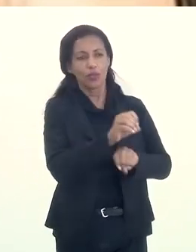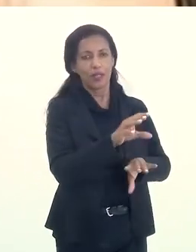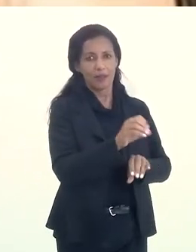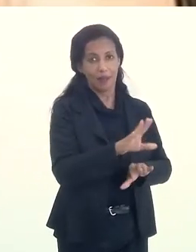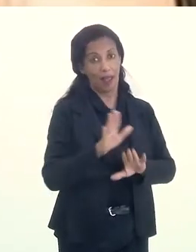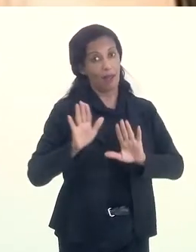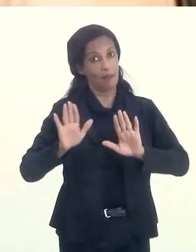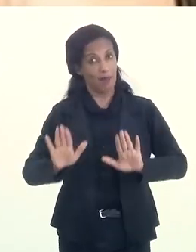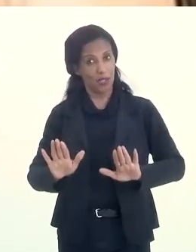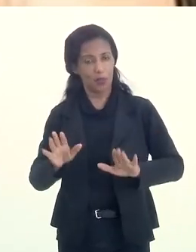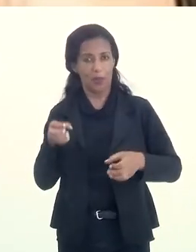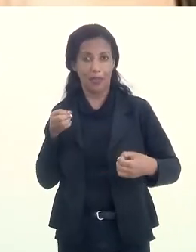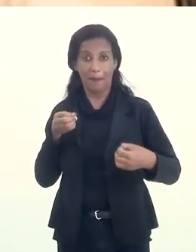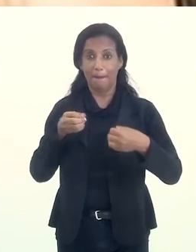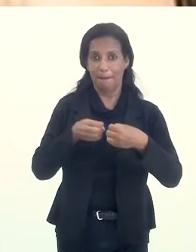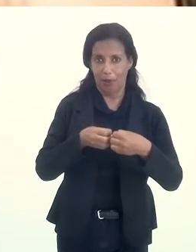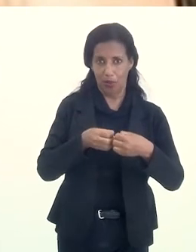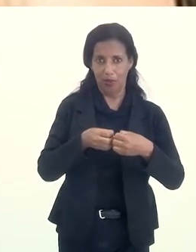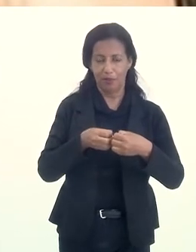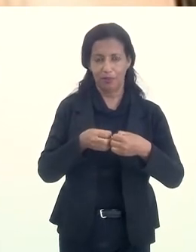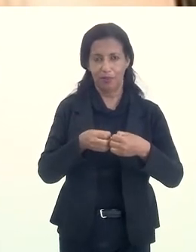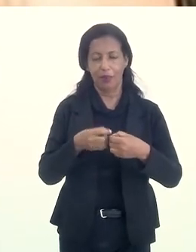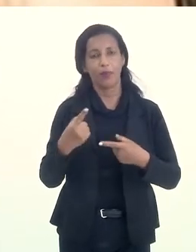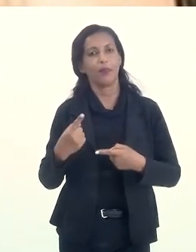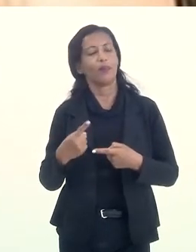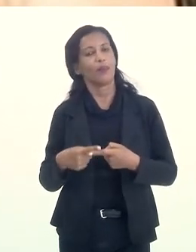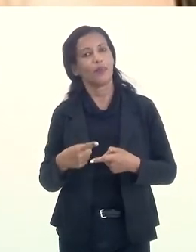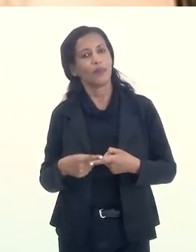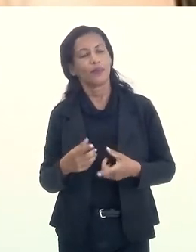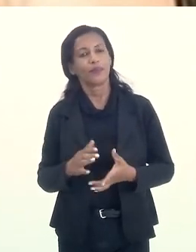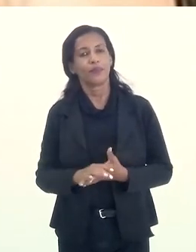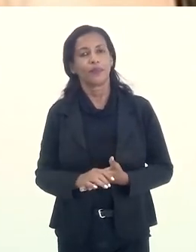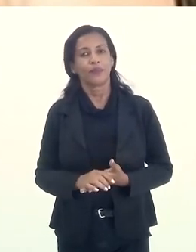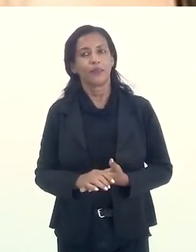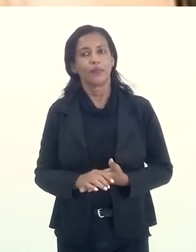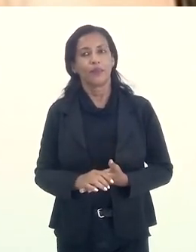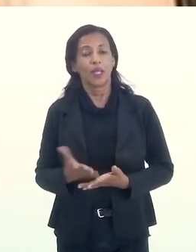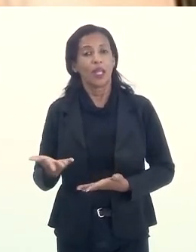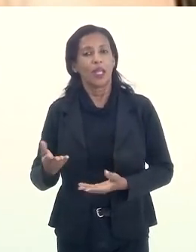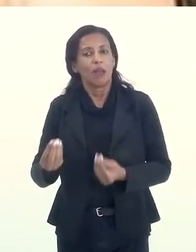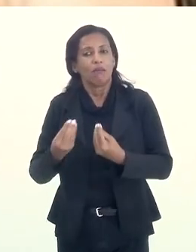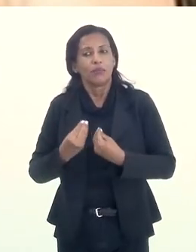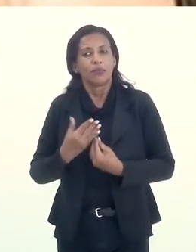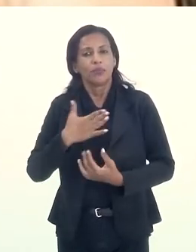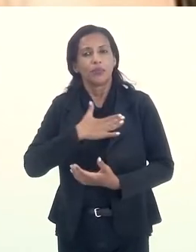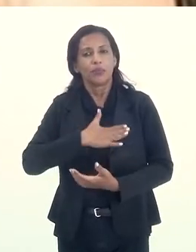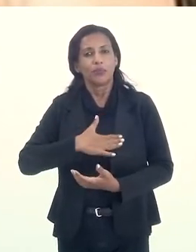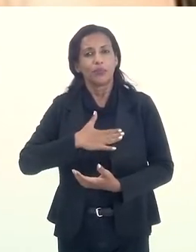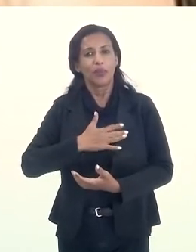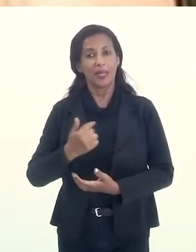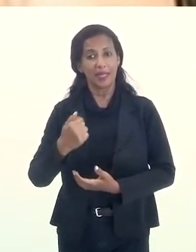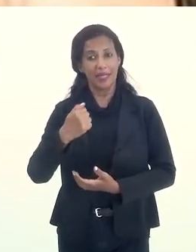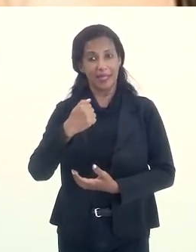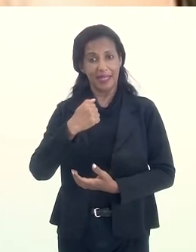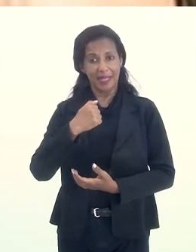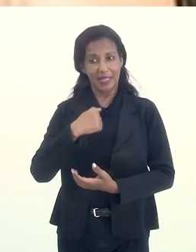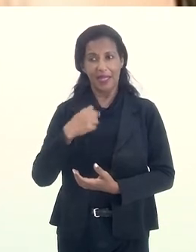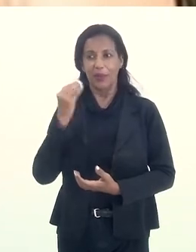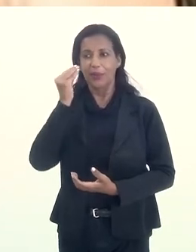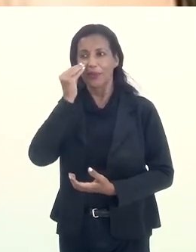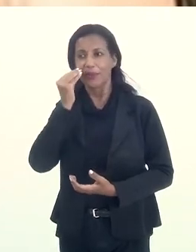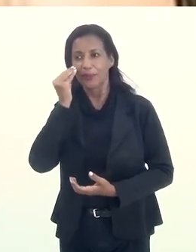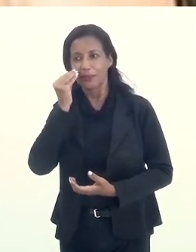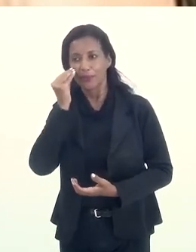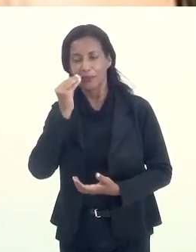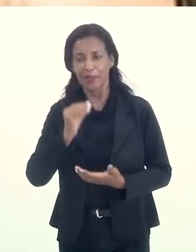Mas, pelo menos, está muito próximo disso. Porque é o prazer que eu, pelo menos,